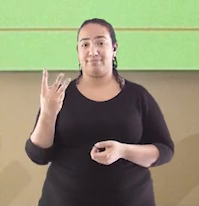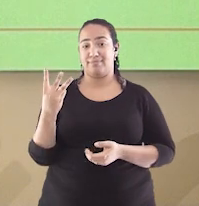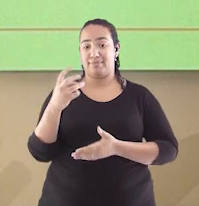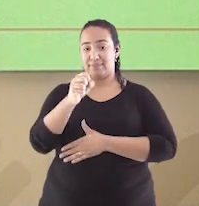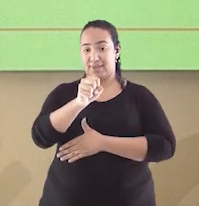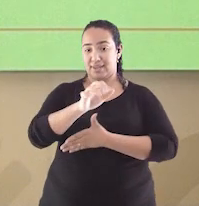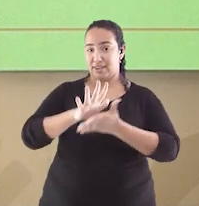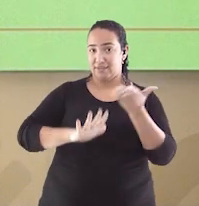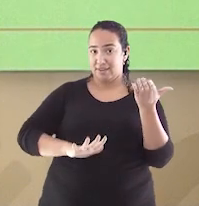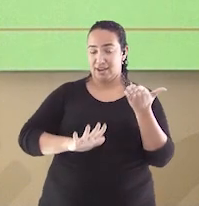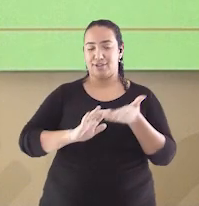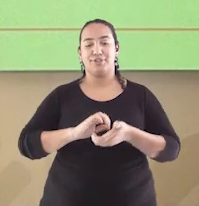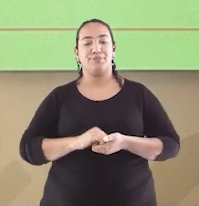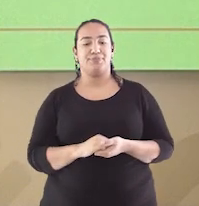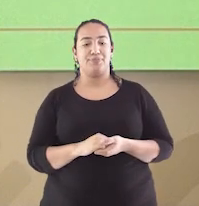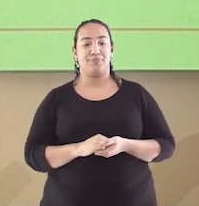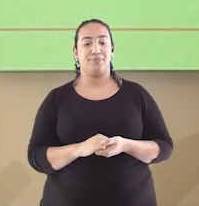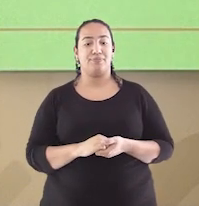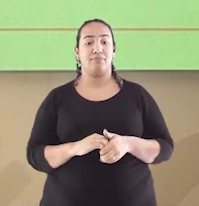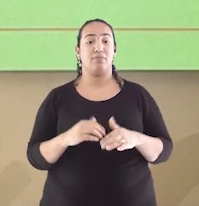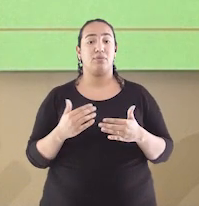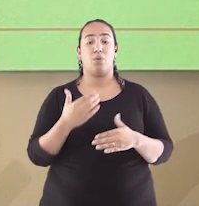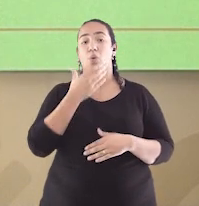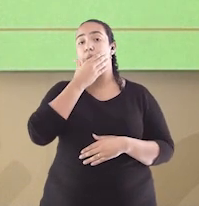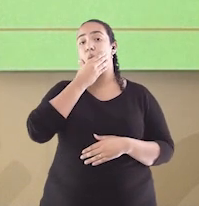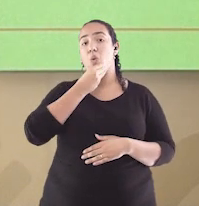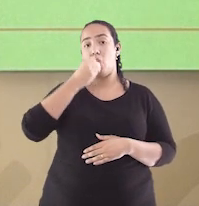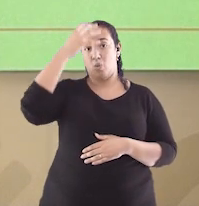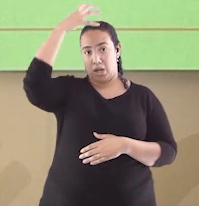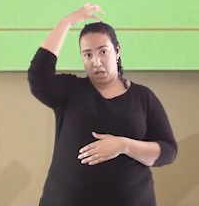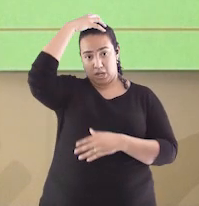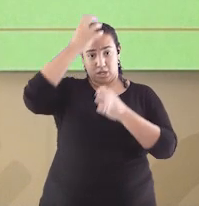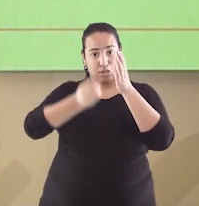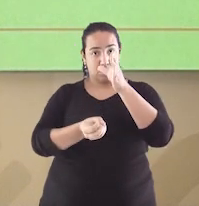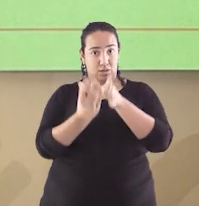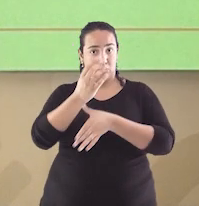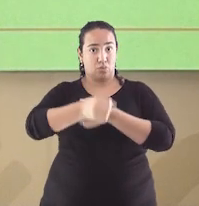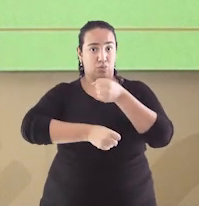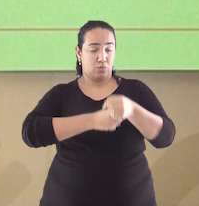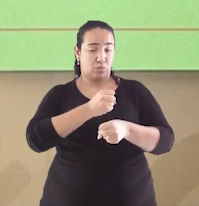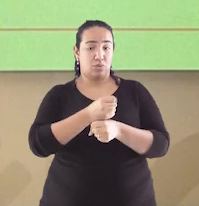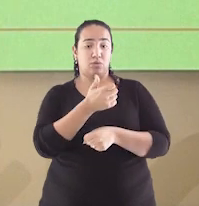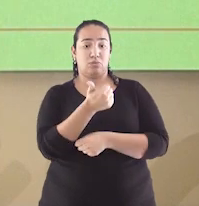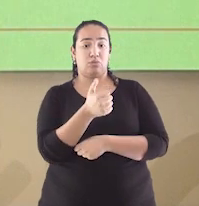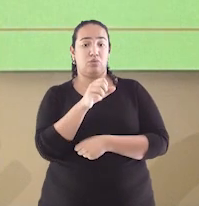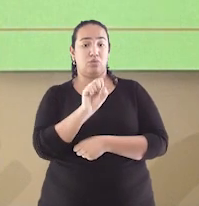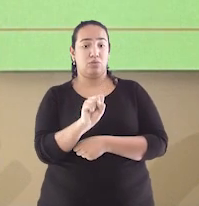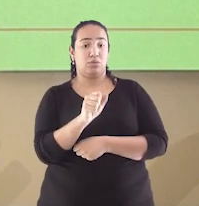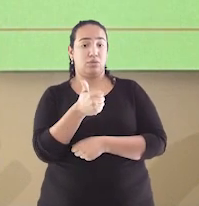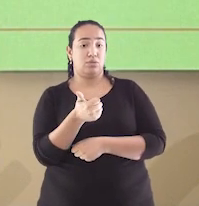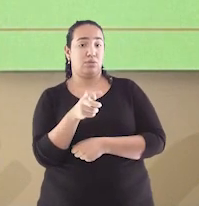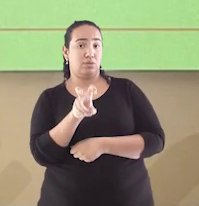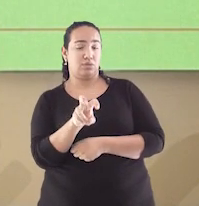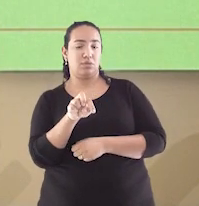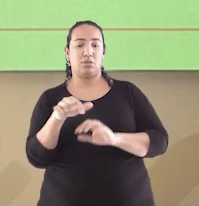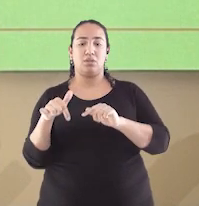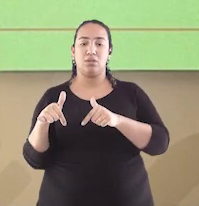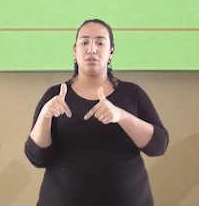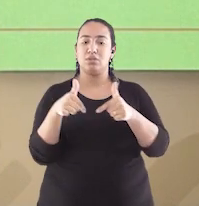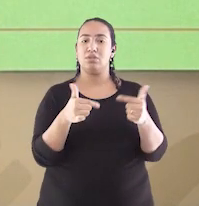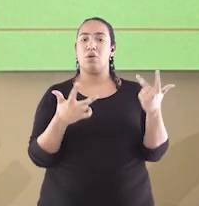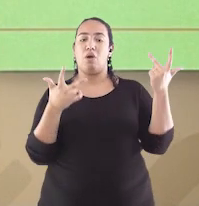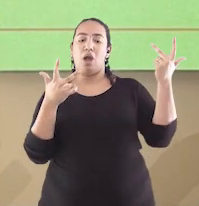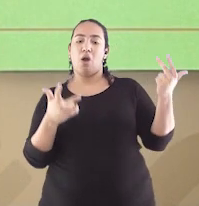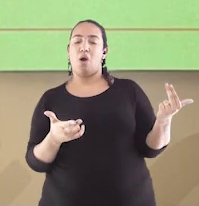Questão 3. Foi feito por Dom João em 1815 e esse ato garantiu ao Brasil